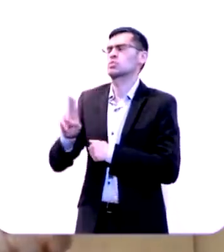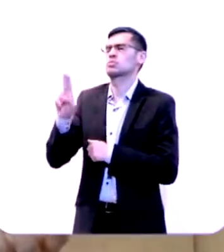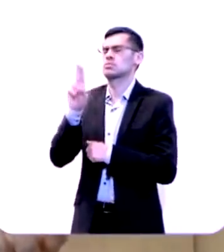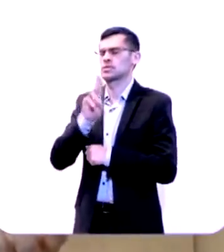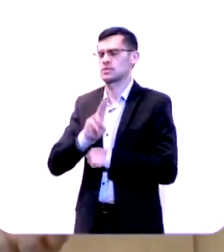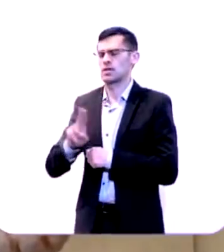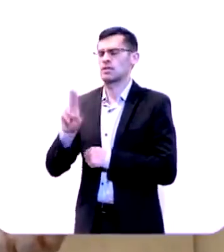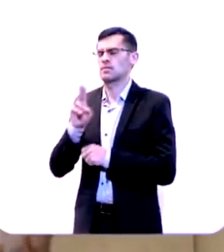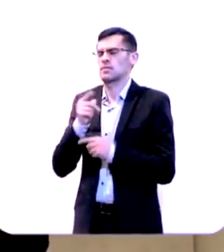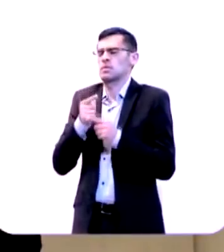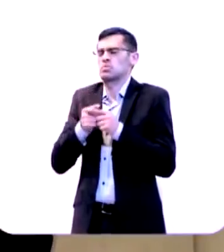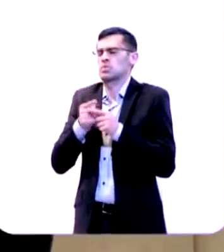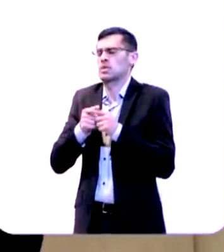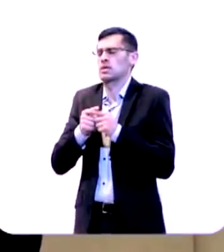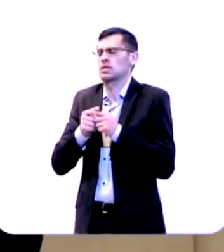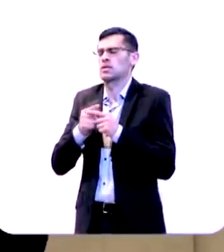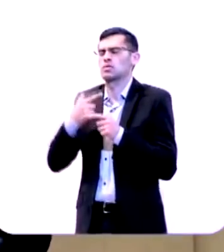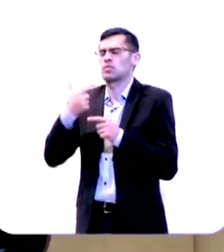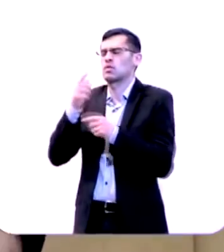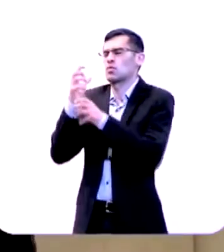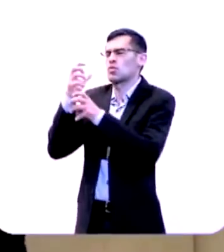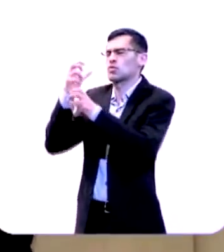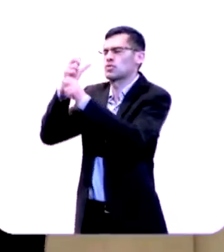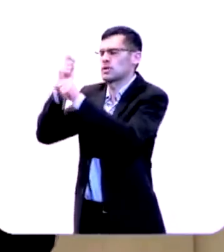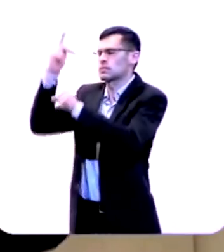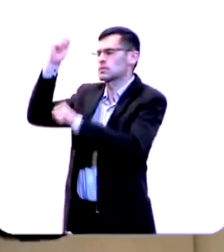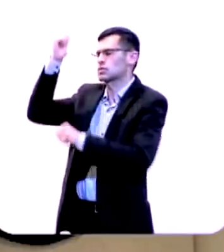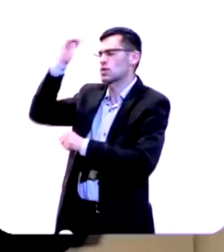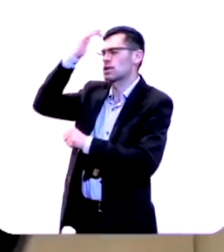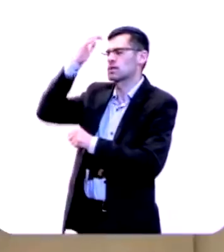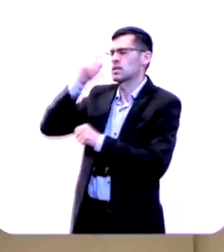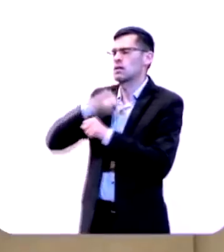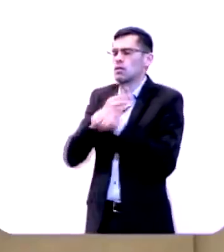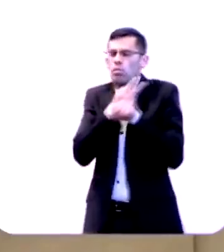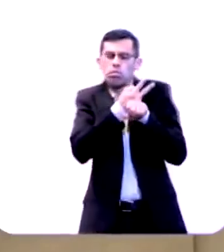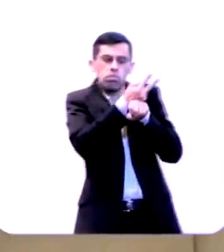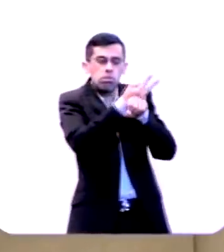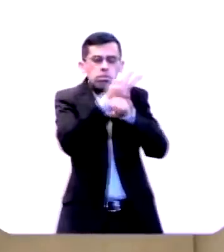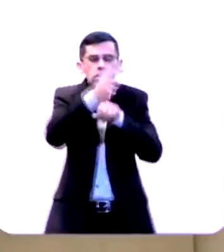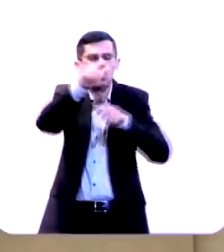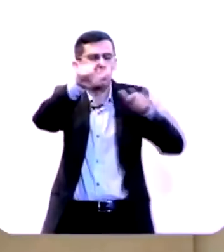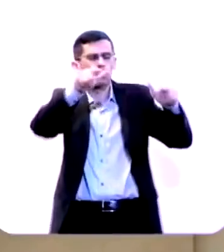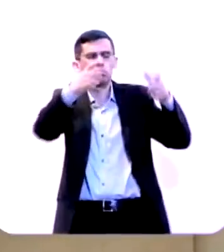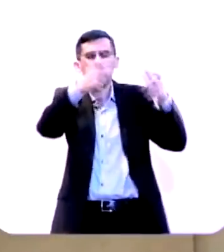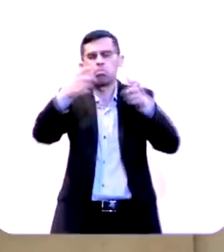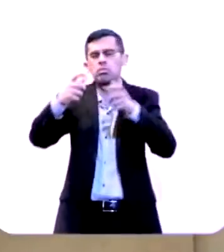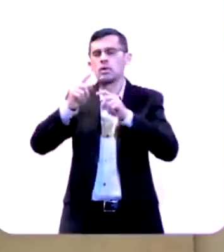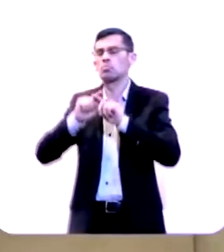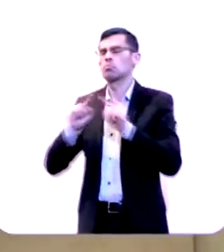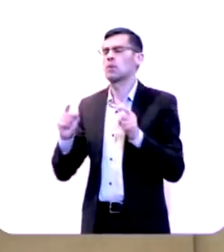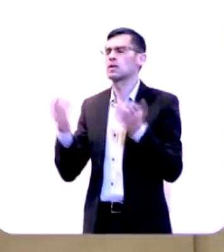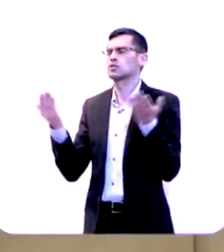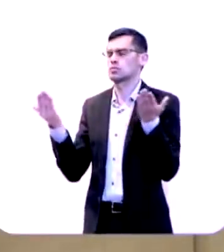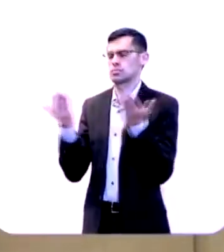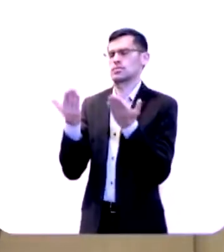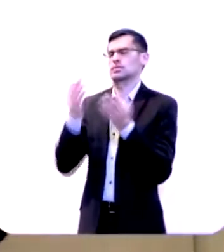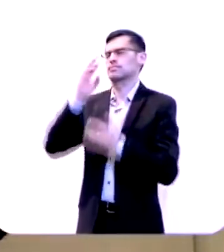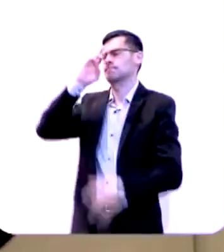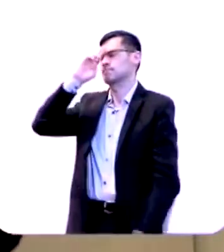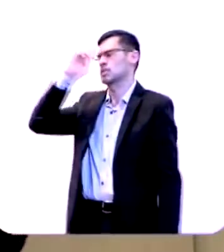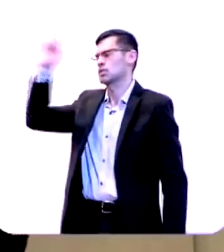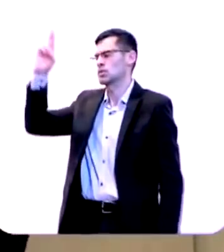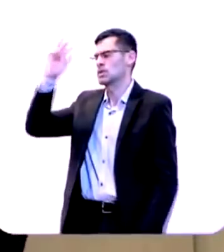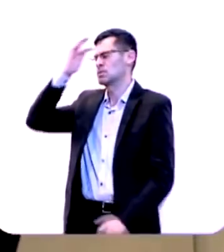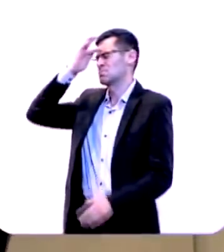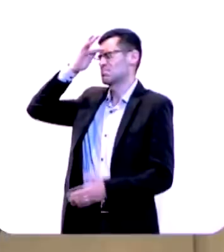-la porque eu não tenho confiado na tua graça eu tenho buscado aqui e ali e acolá mas hoje Senhor